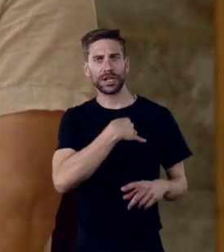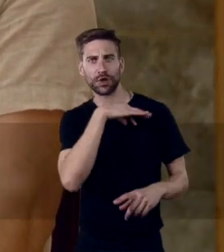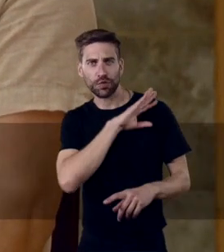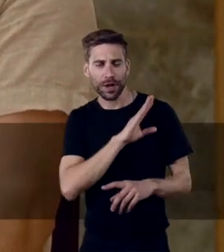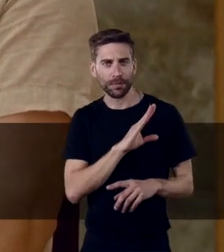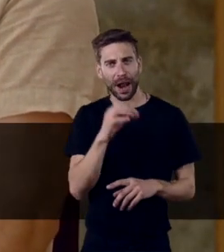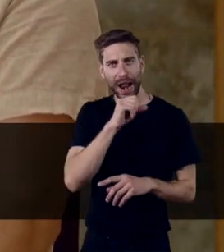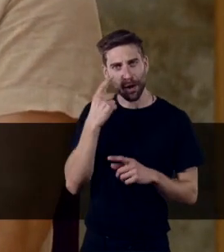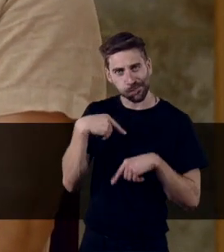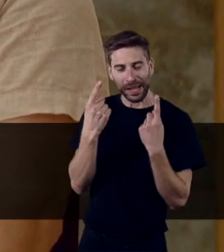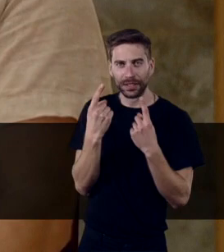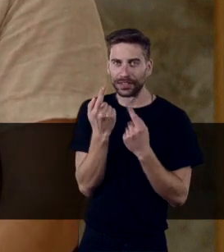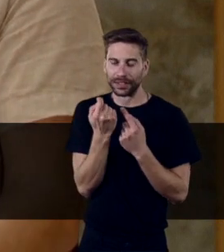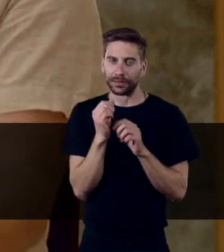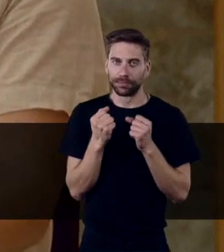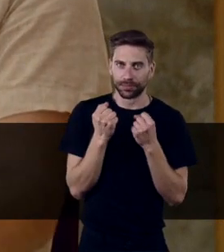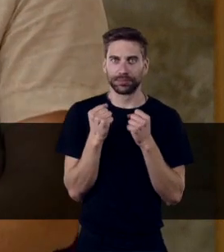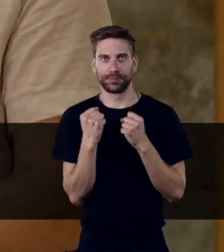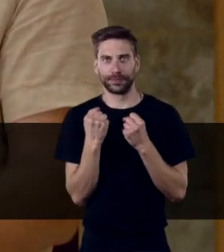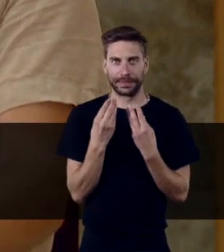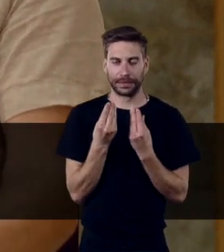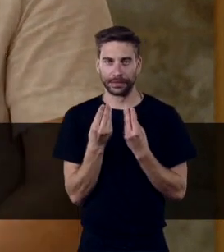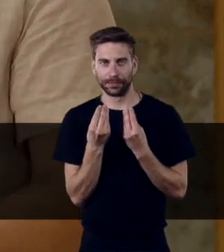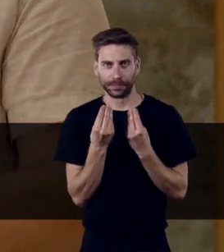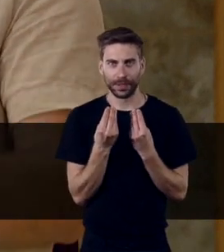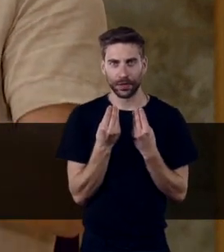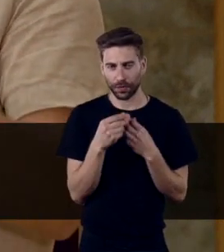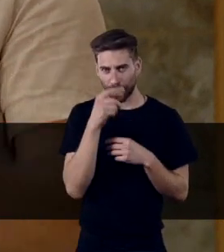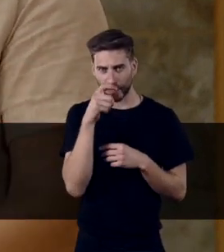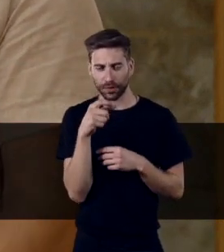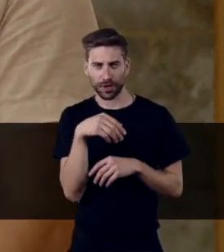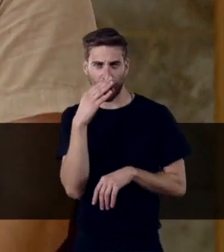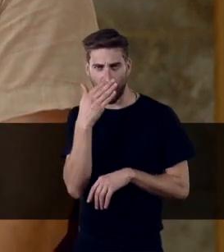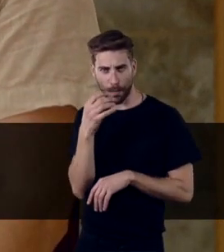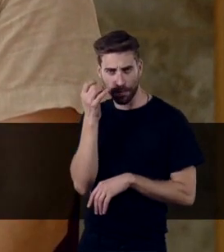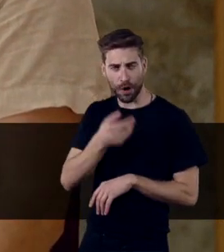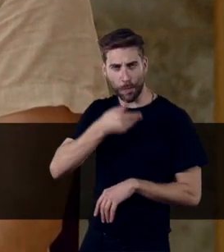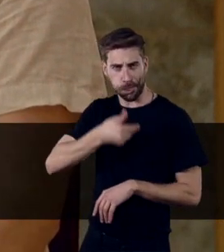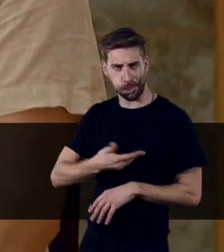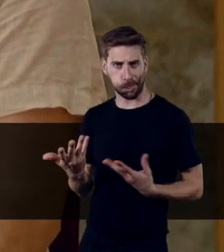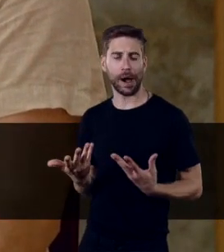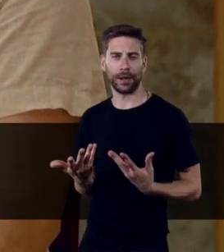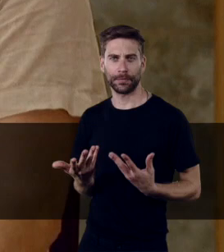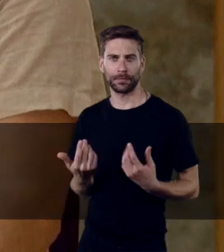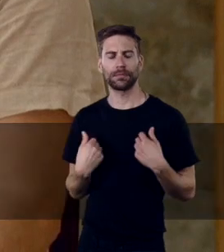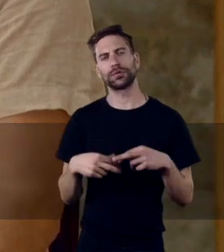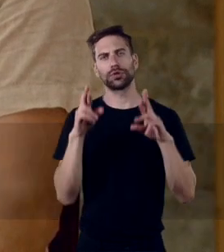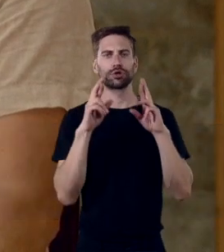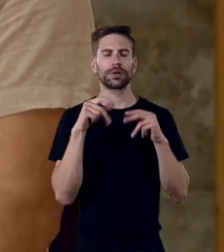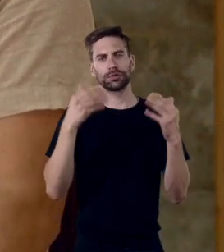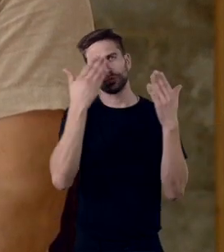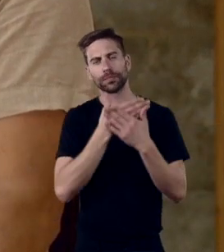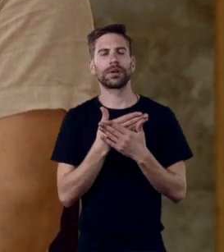bocadito mais atrapalhados Porque vem cá aqueles que sabem tudo e tal Mas eu espero que seja uma noite